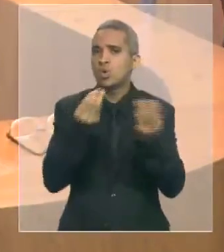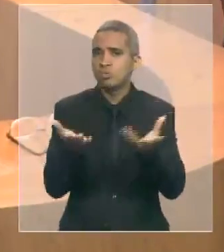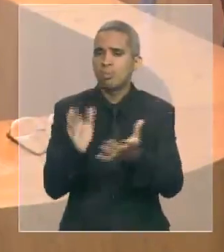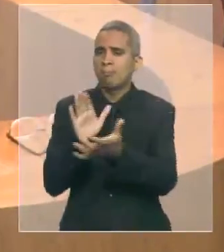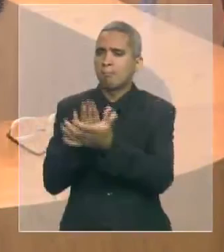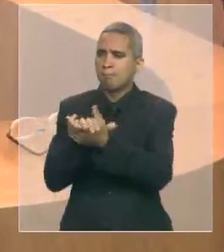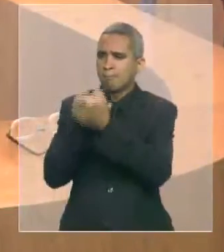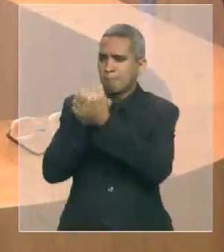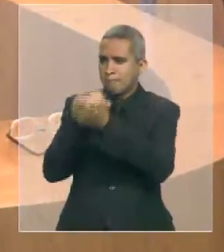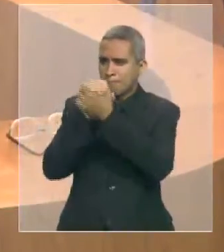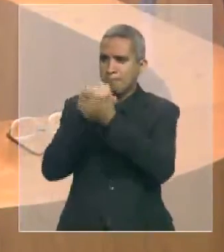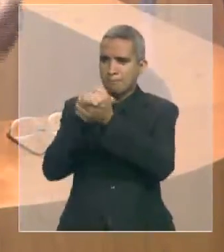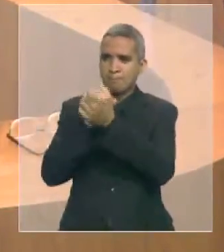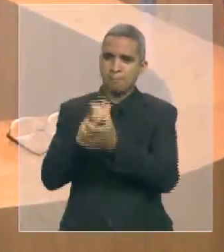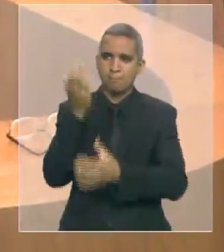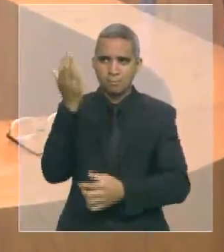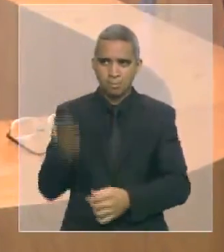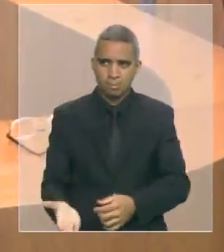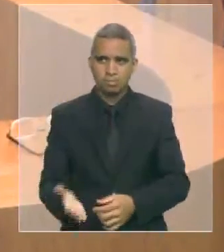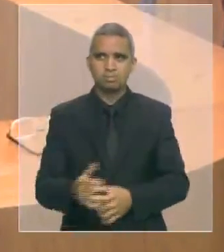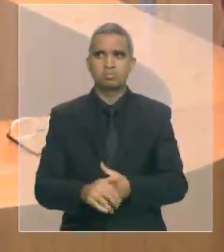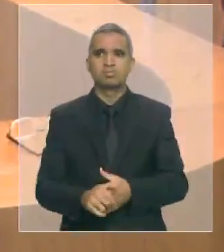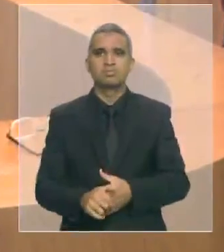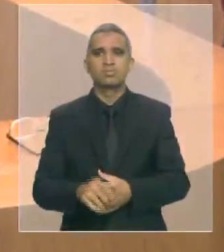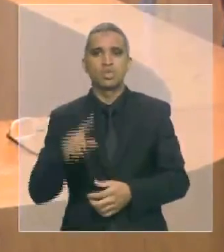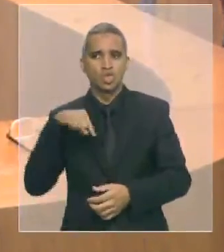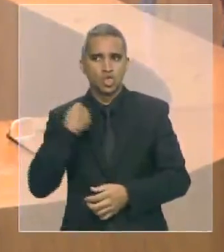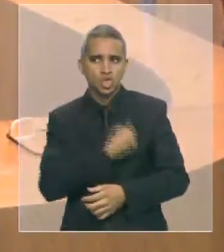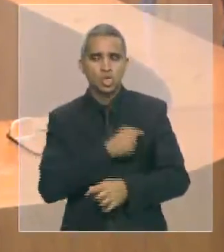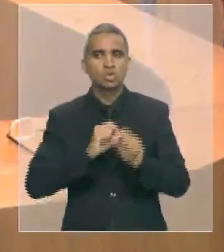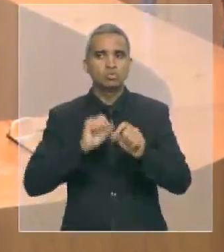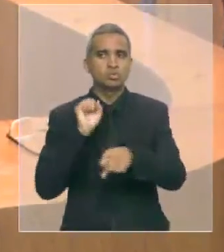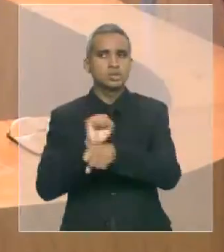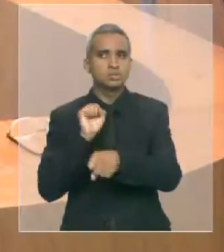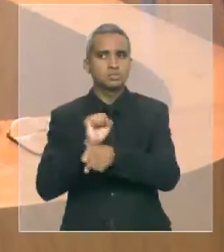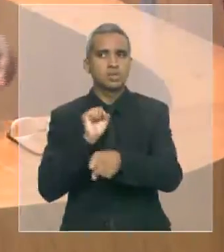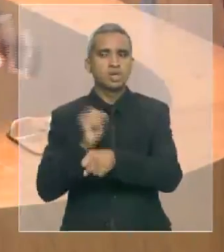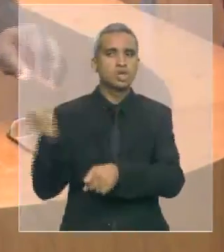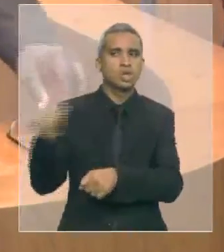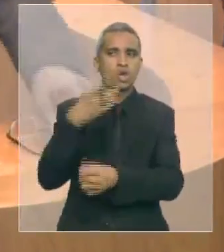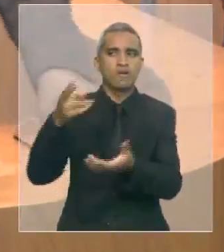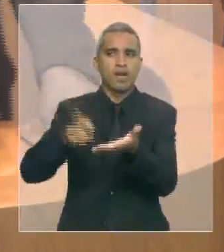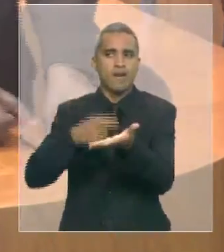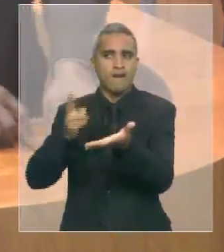te abençoe, força, e já estamos aguardando o próximo exemplar, parabéns Ebenilso. Obrigado. Obrigado. Obrigado.